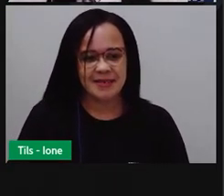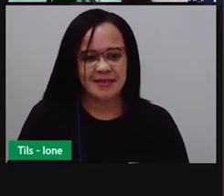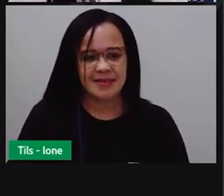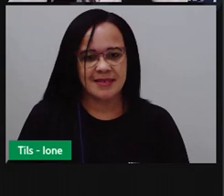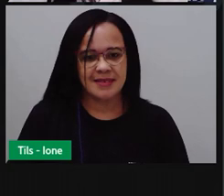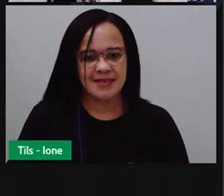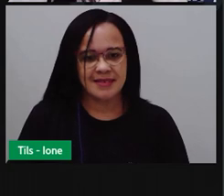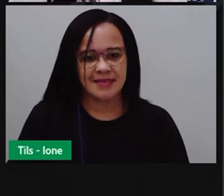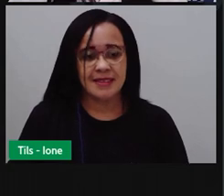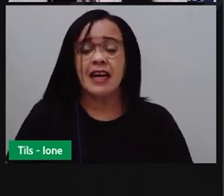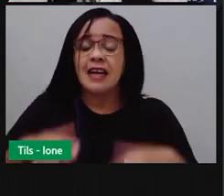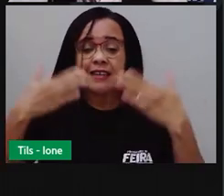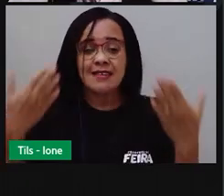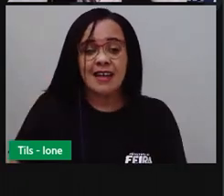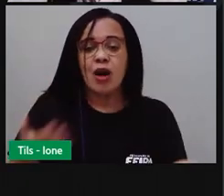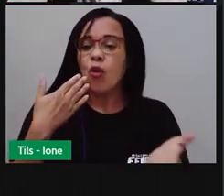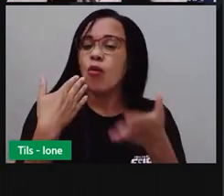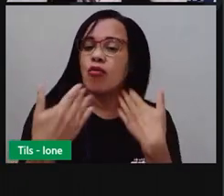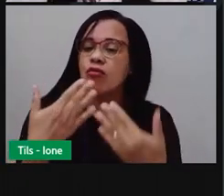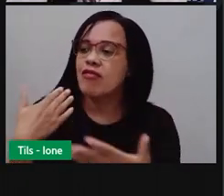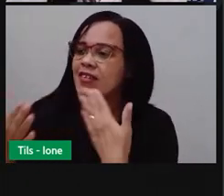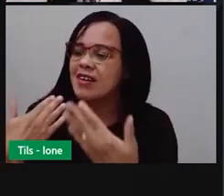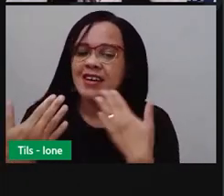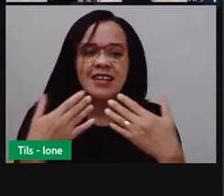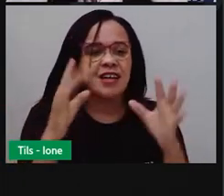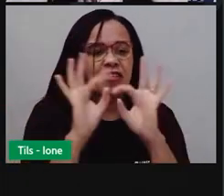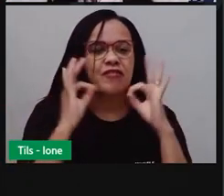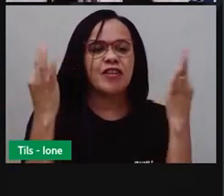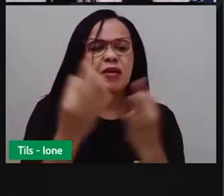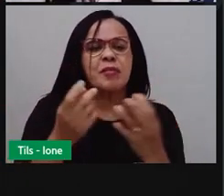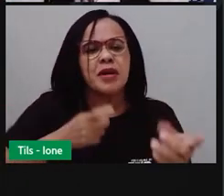Converse aí com seus familiares e tente descobrir